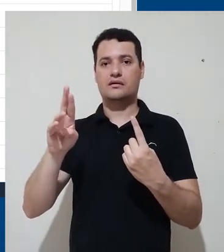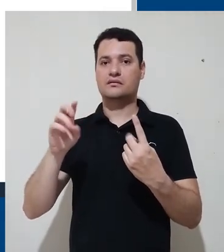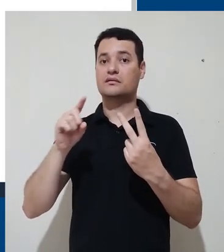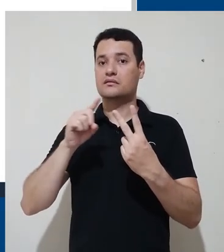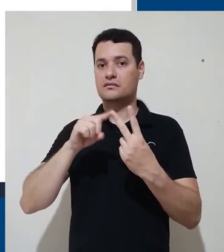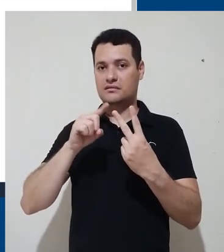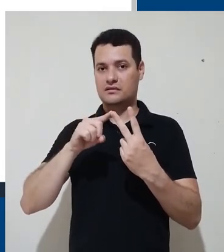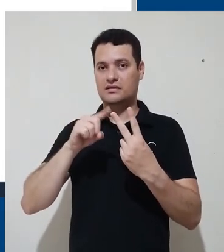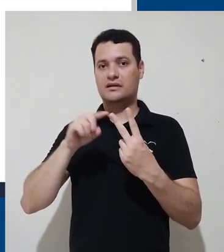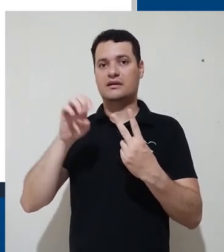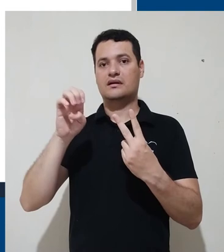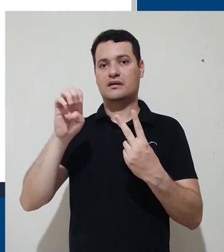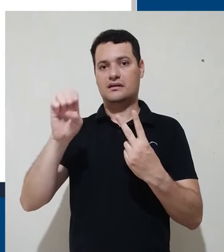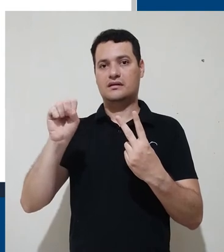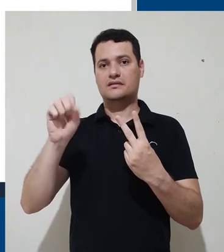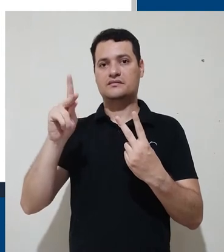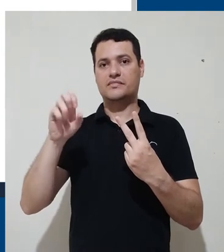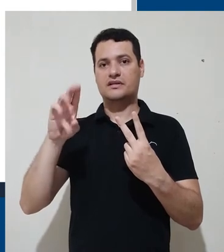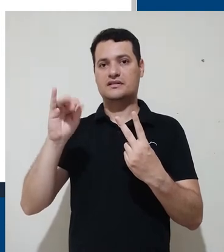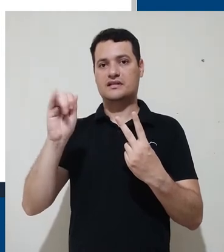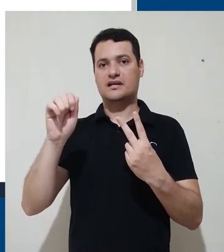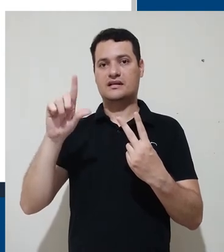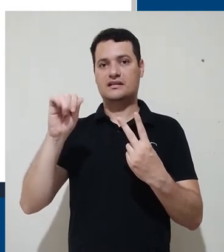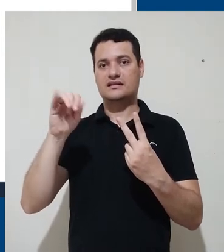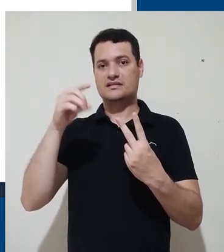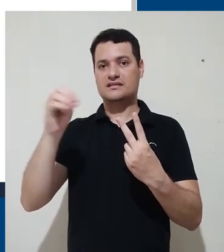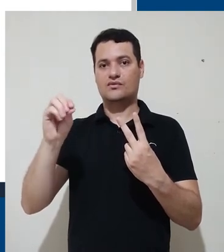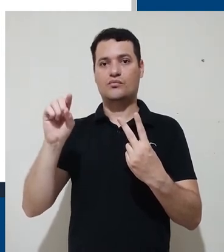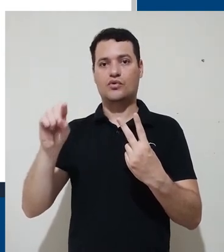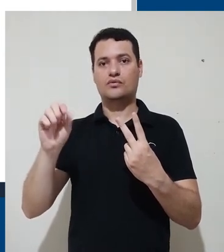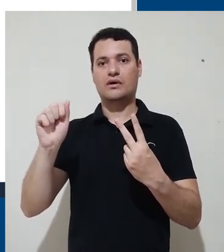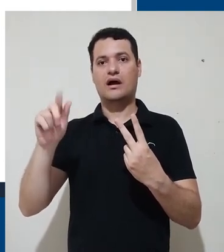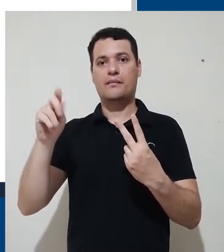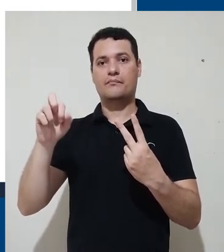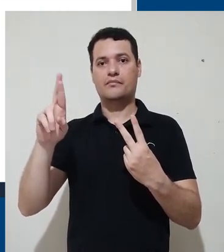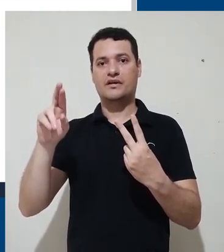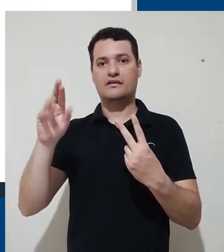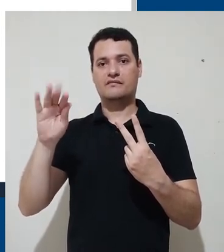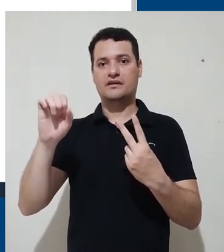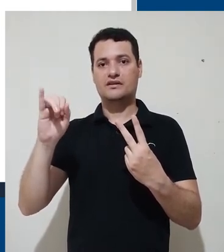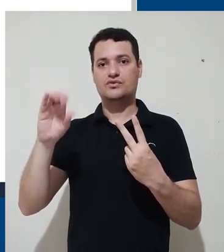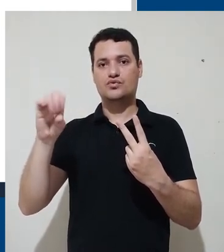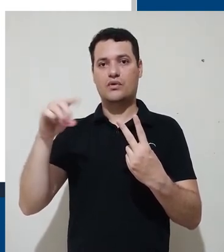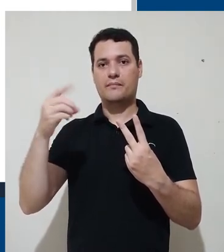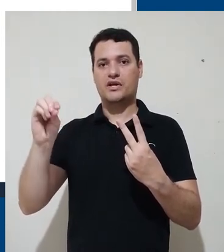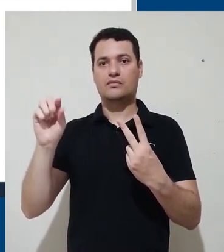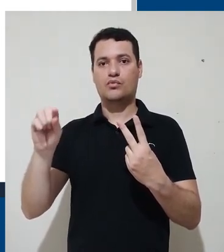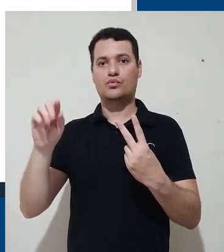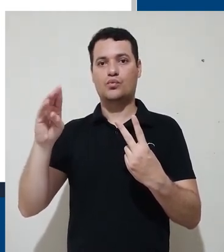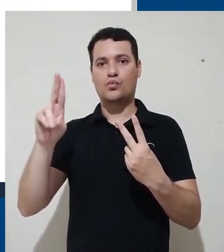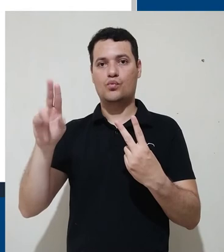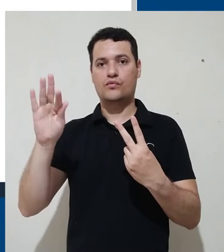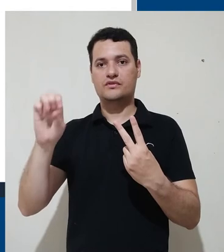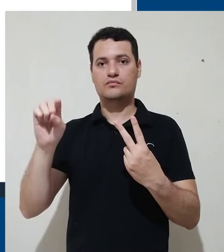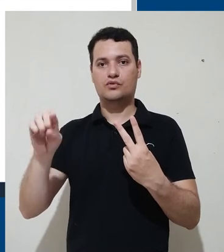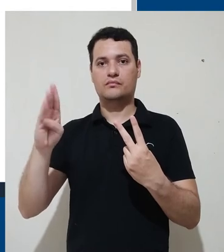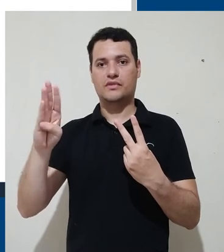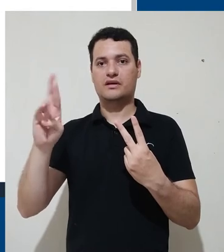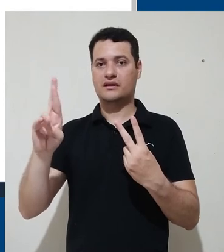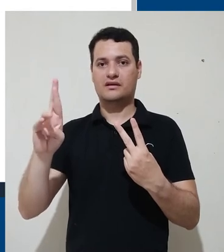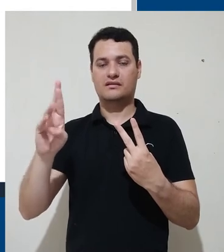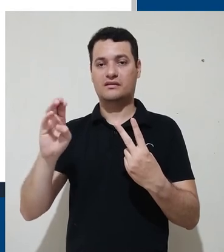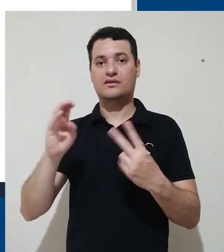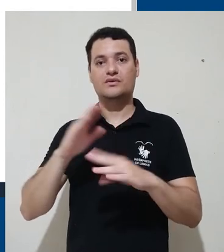cursos de graduação, especializarcao.aperfeiçoamento.ufis.br para os cursos de especialização.